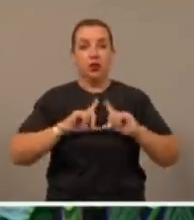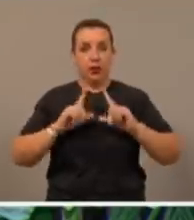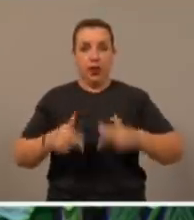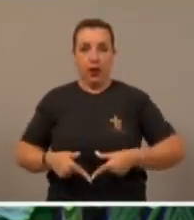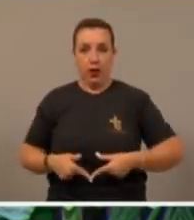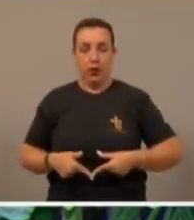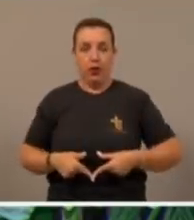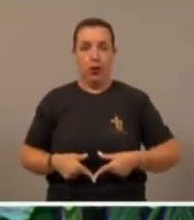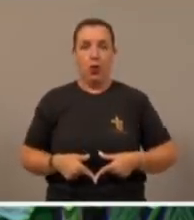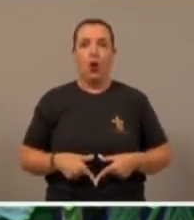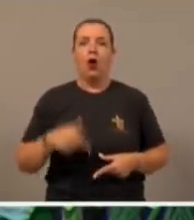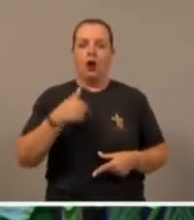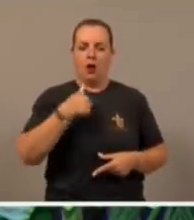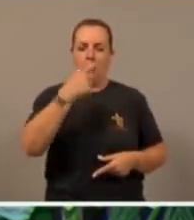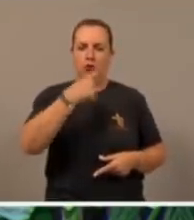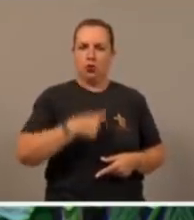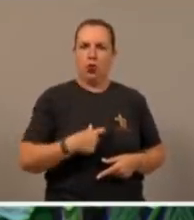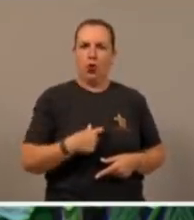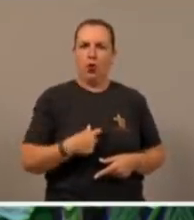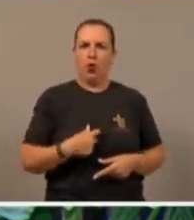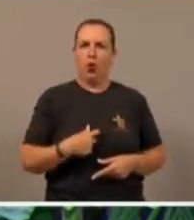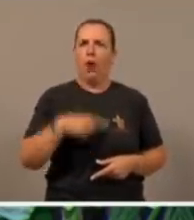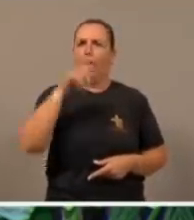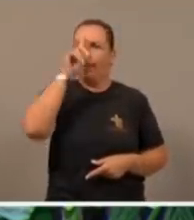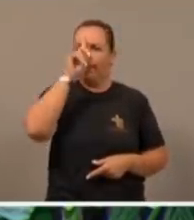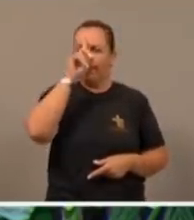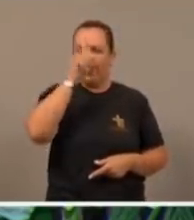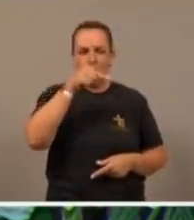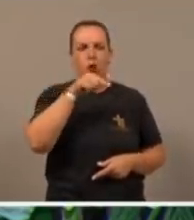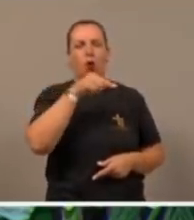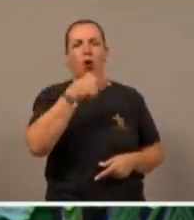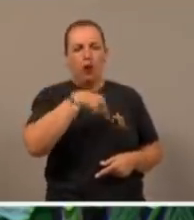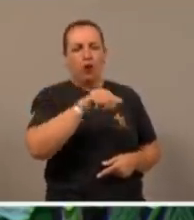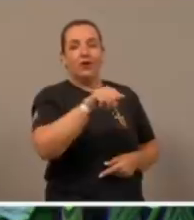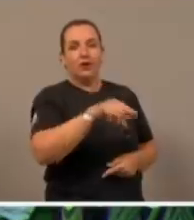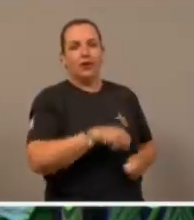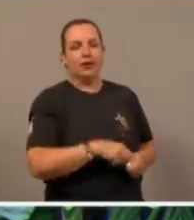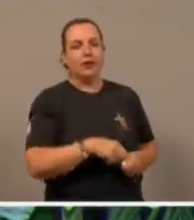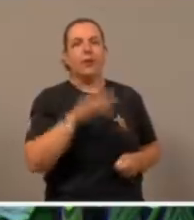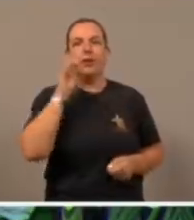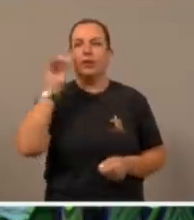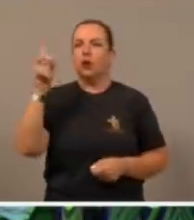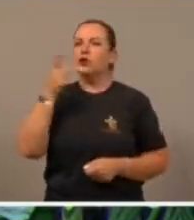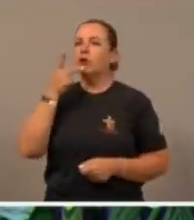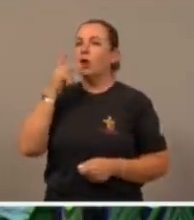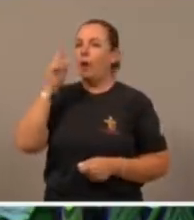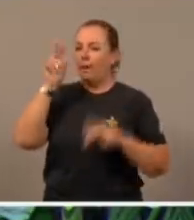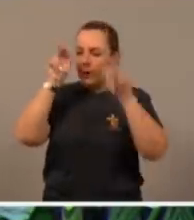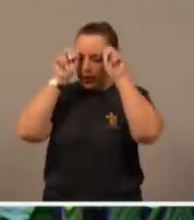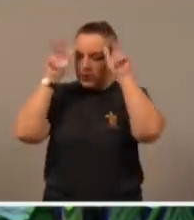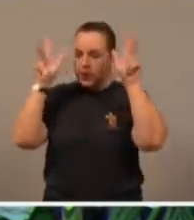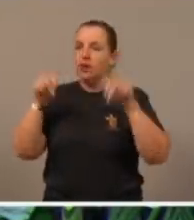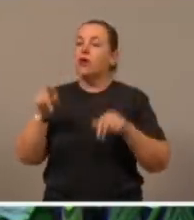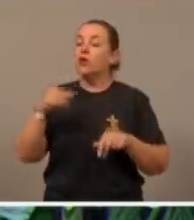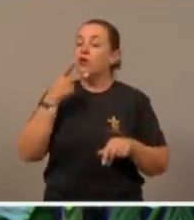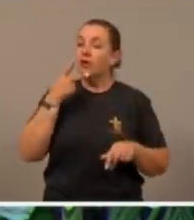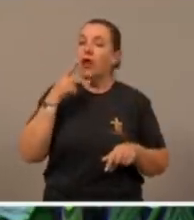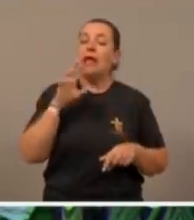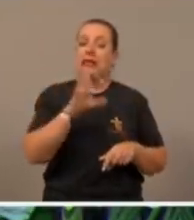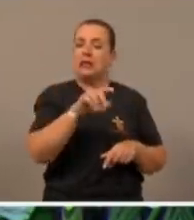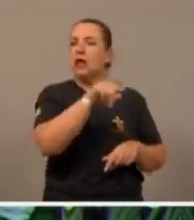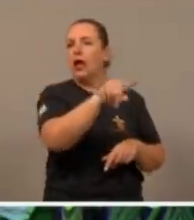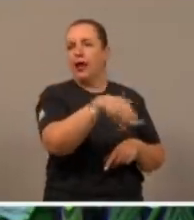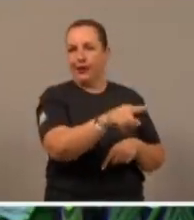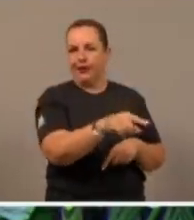O eu sou, me enviou a vocês, Deus disse a Moisés, você vai dizer assim